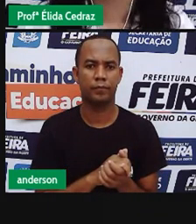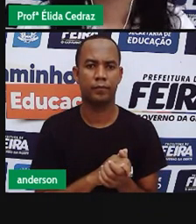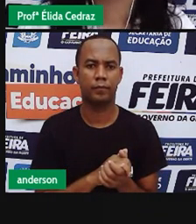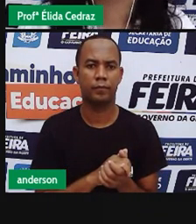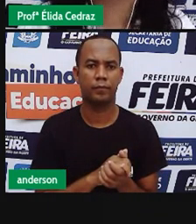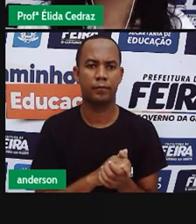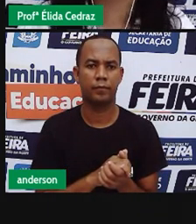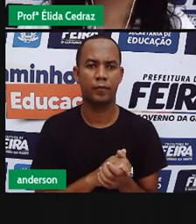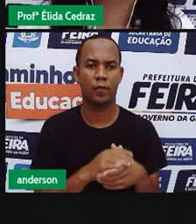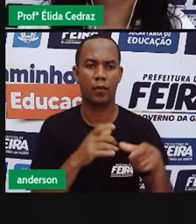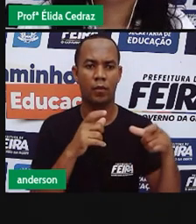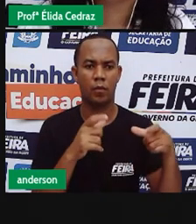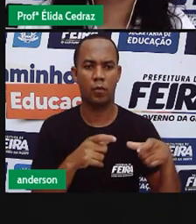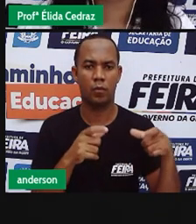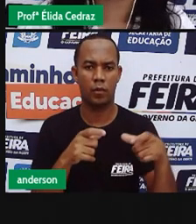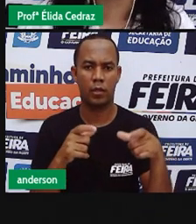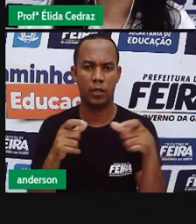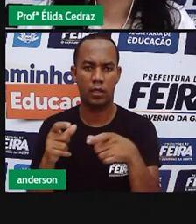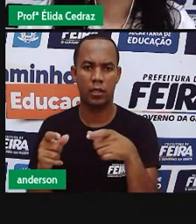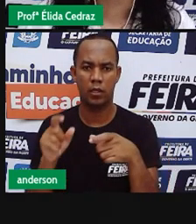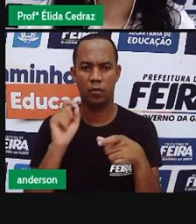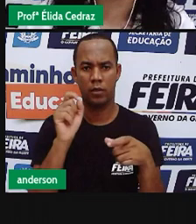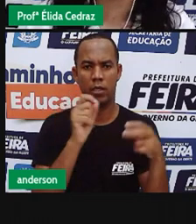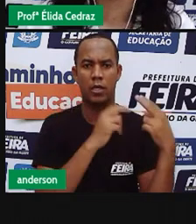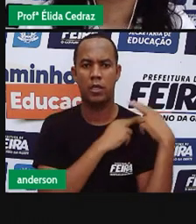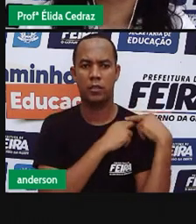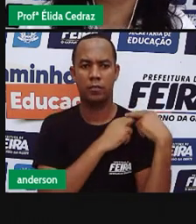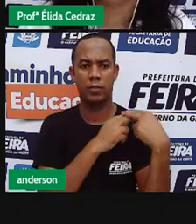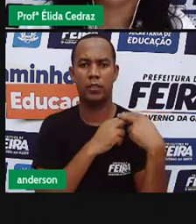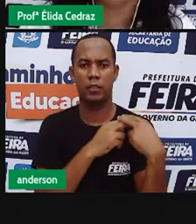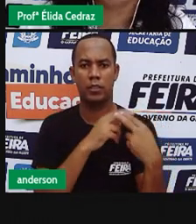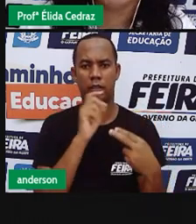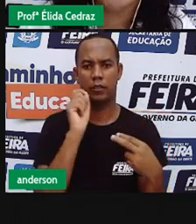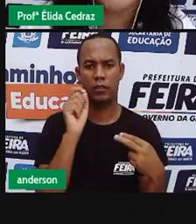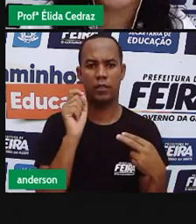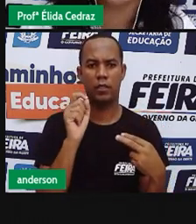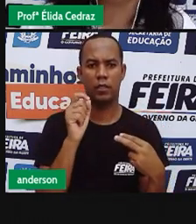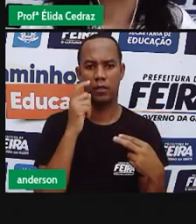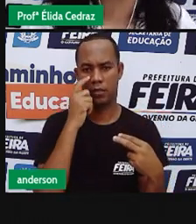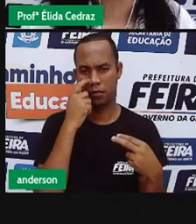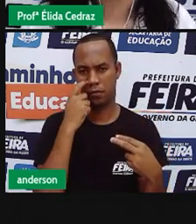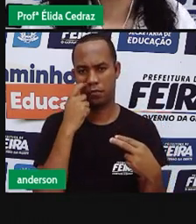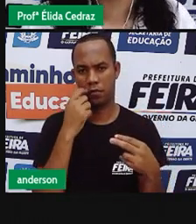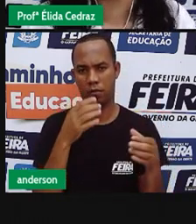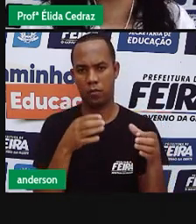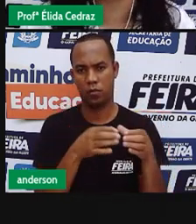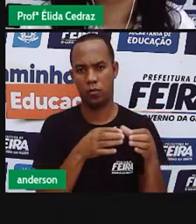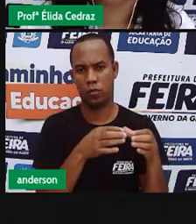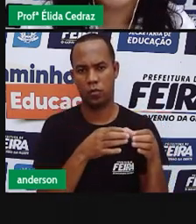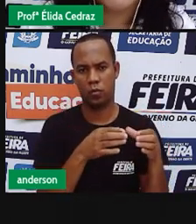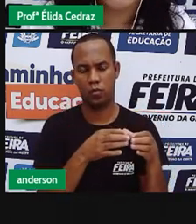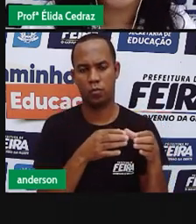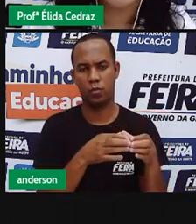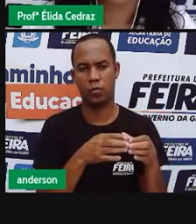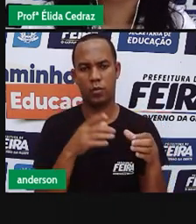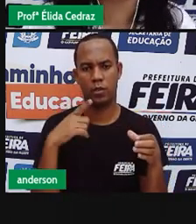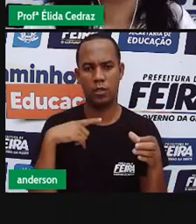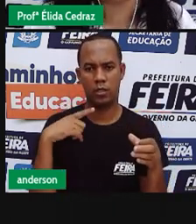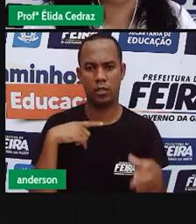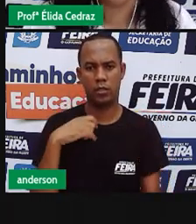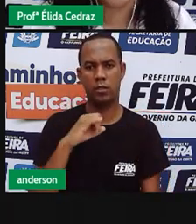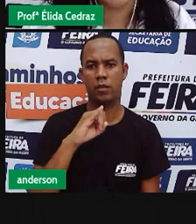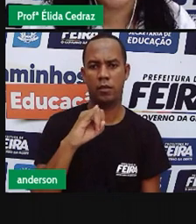Os espaços públicos são responsabilidade do poder público que arrecada o IPTU